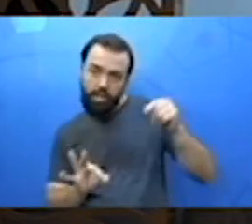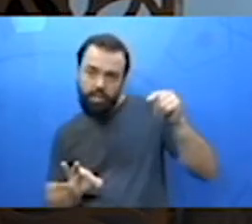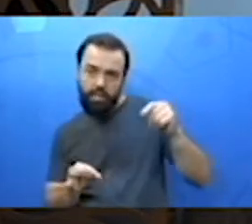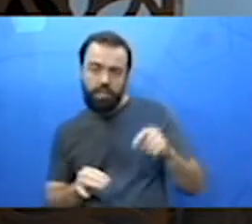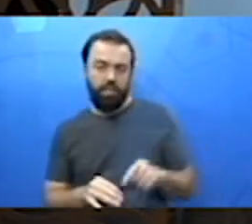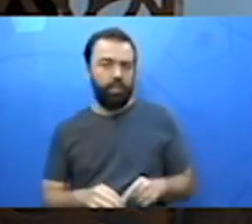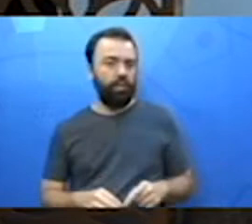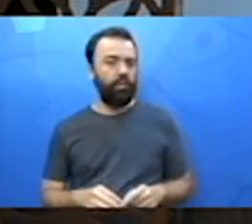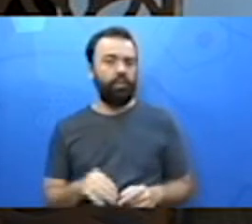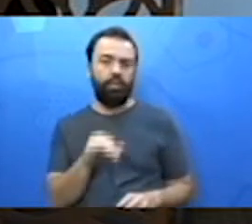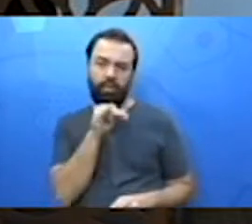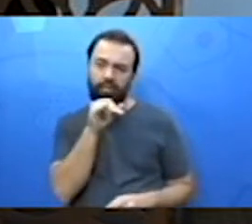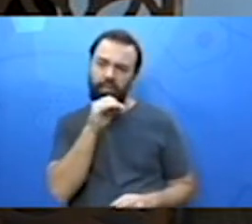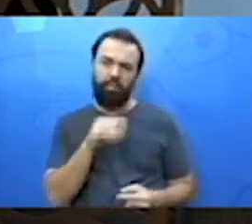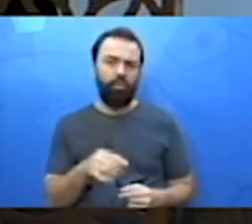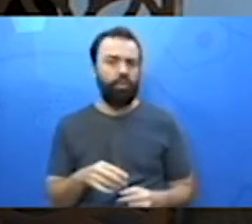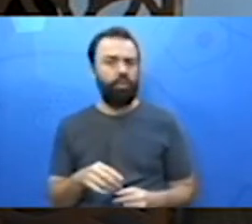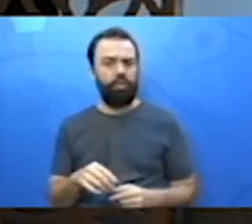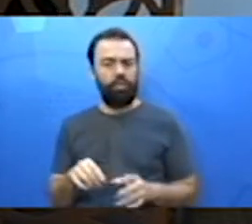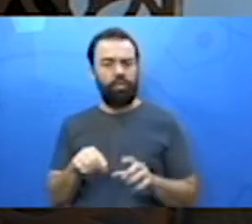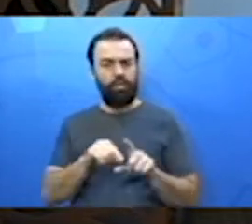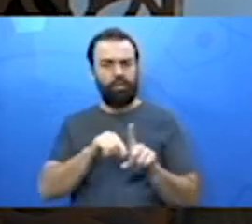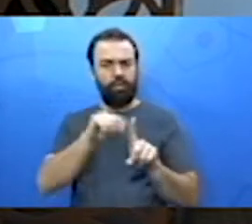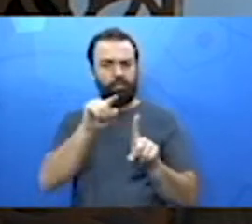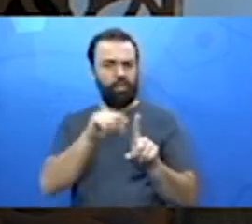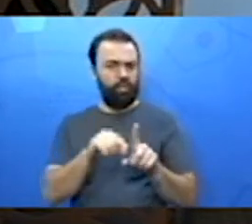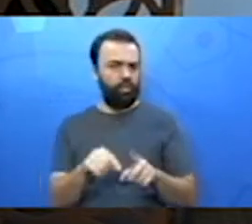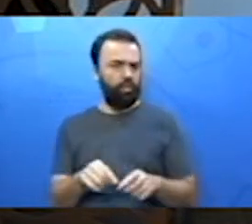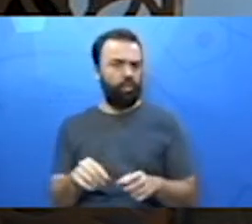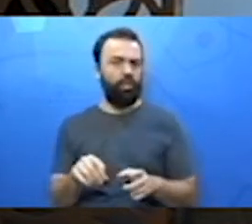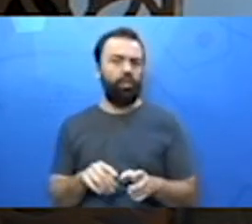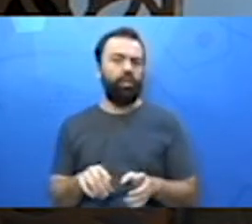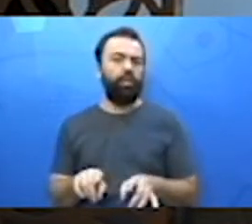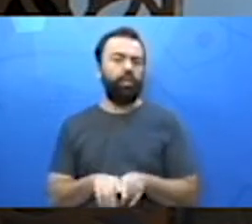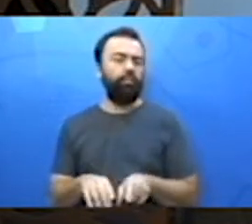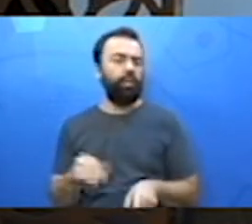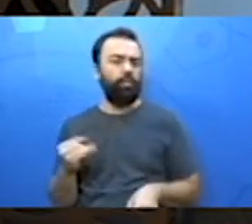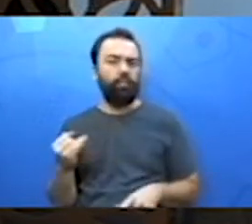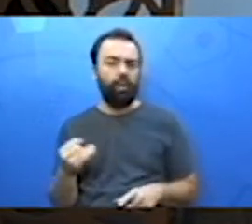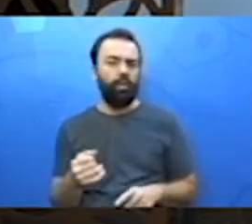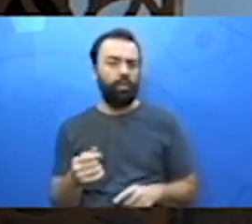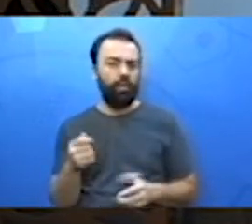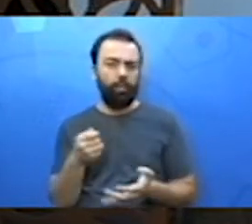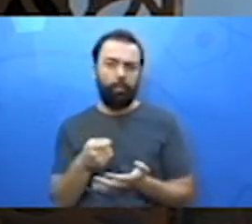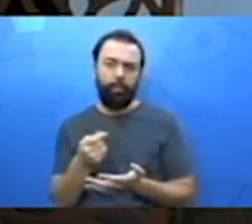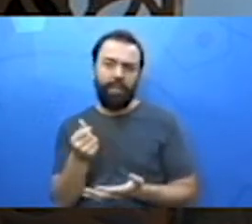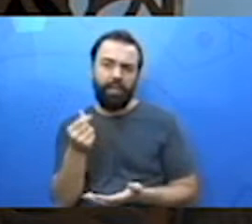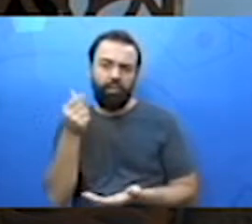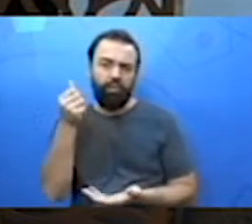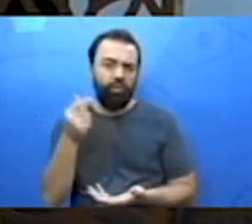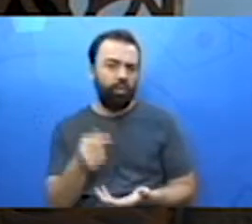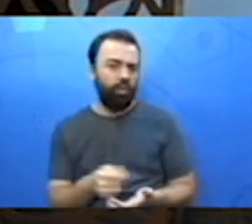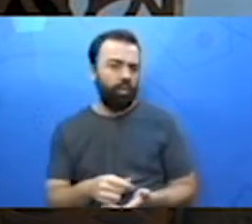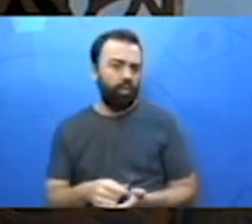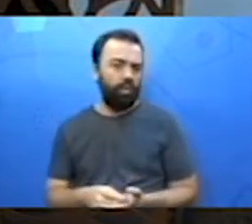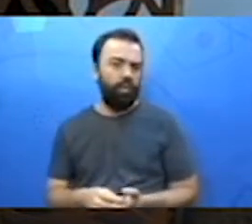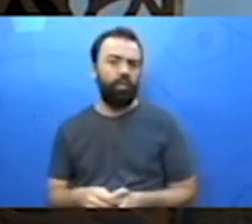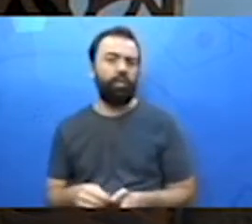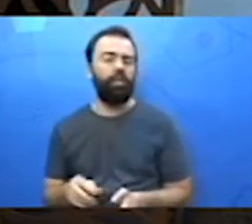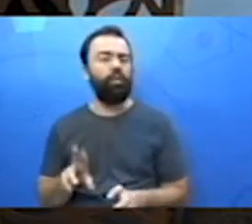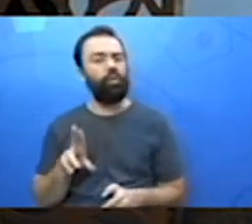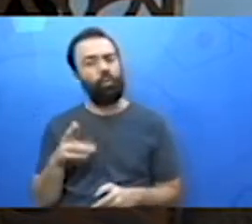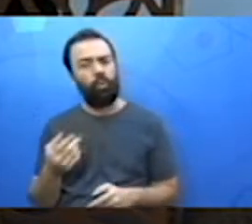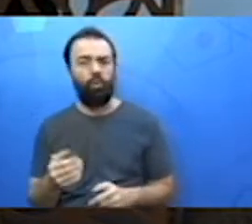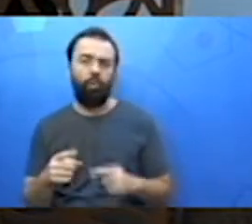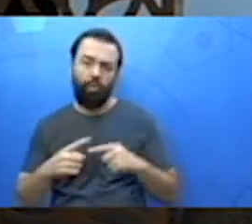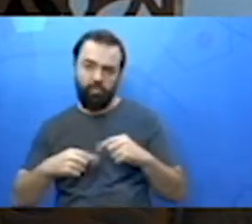e entre outros. Aqui a gente pode observar alguns exemplos, olha lá, a gente pode contar uma caixinha de lápis,